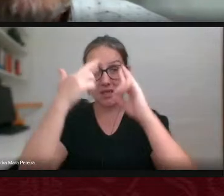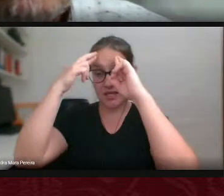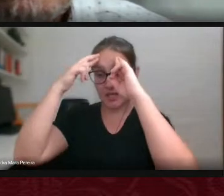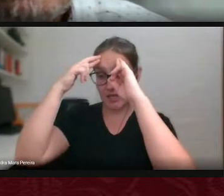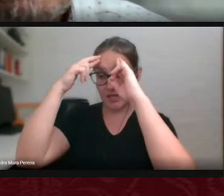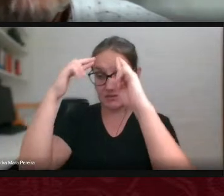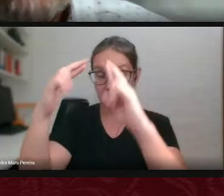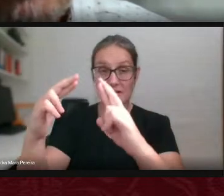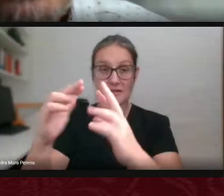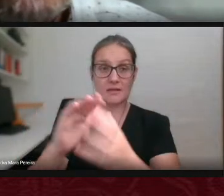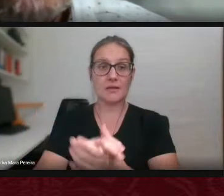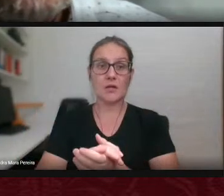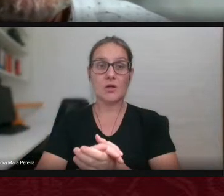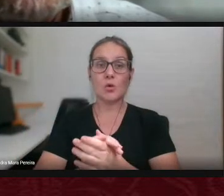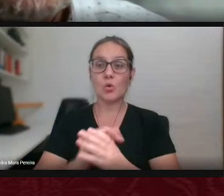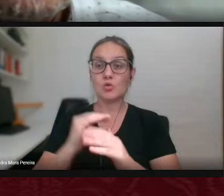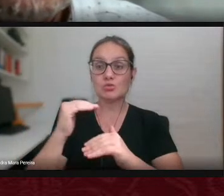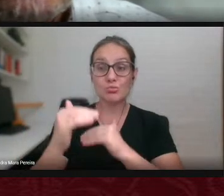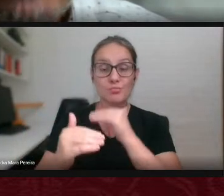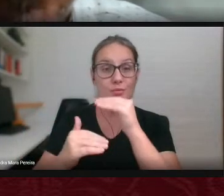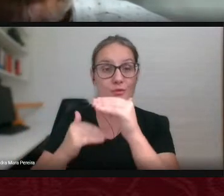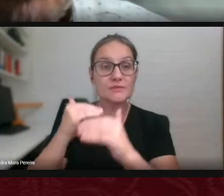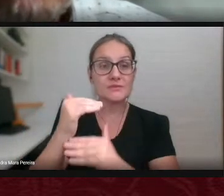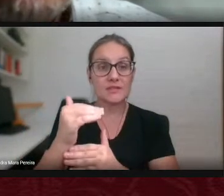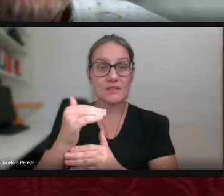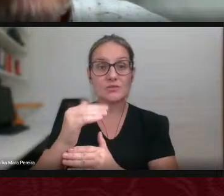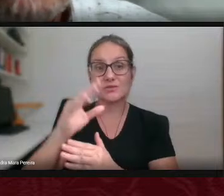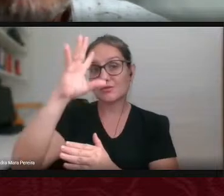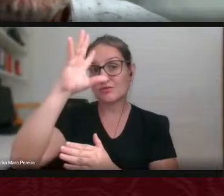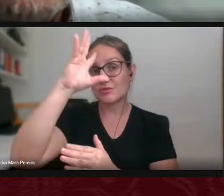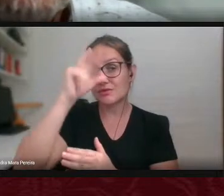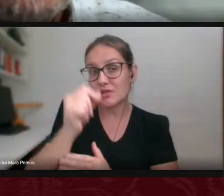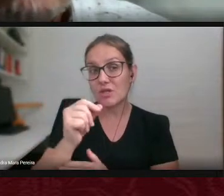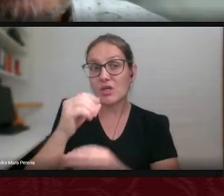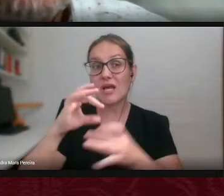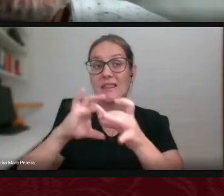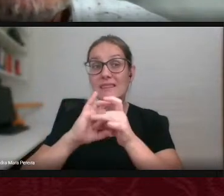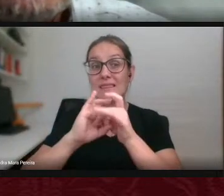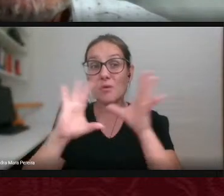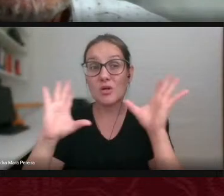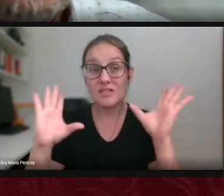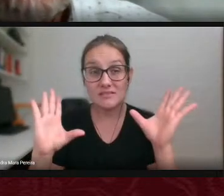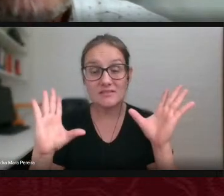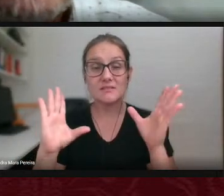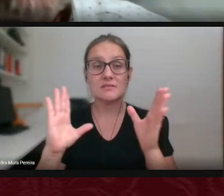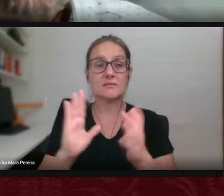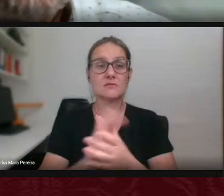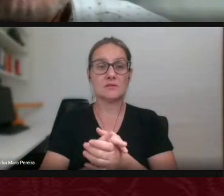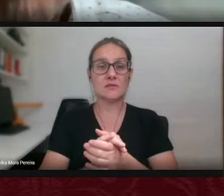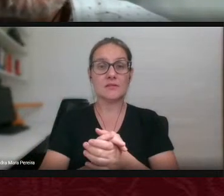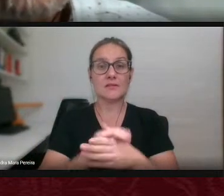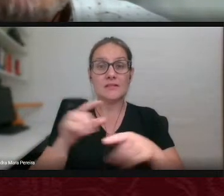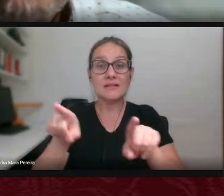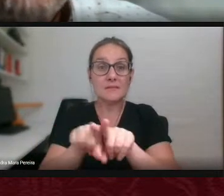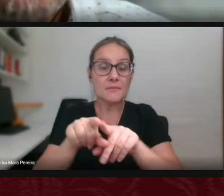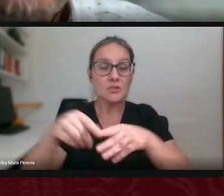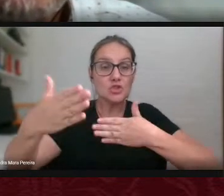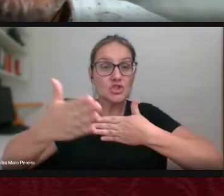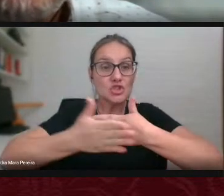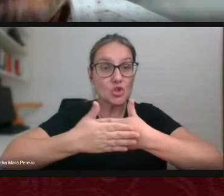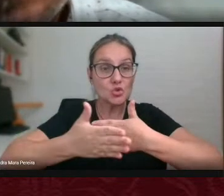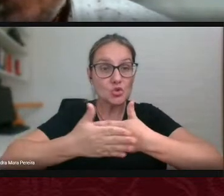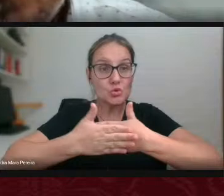os processos decisórios de participação de democracia e da autonomia da